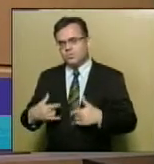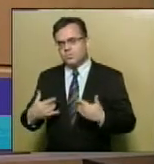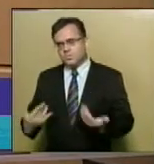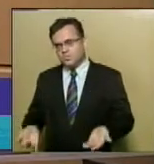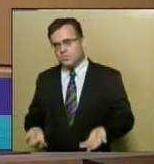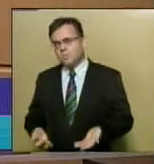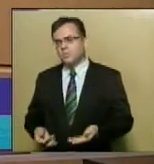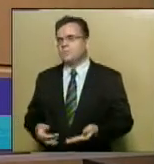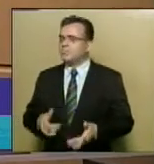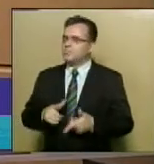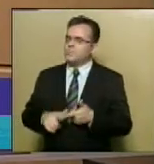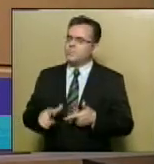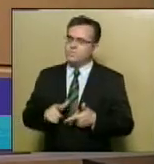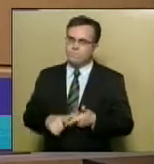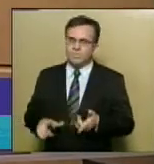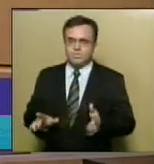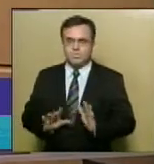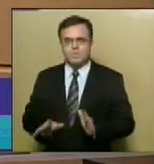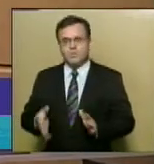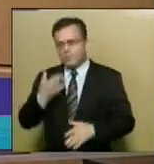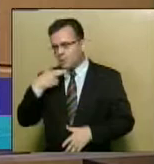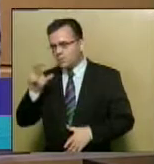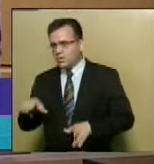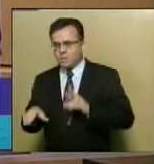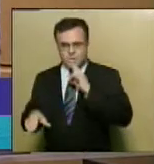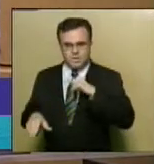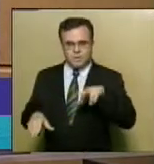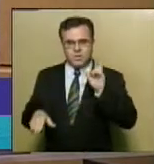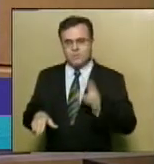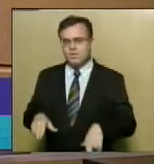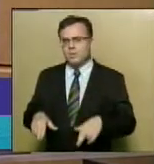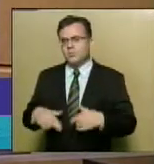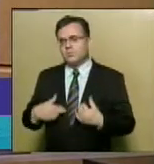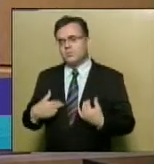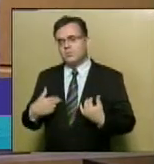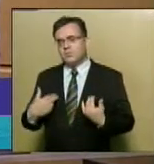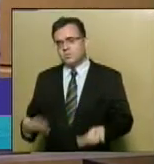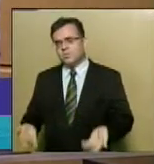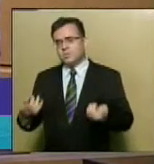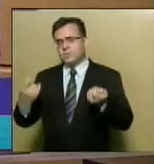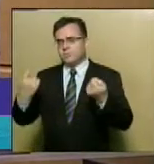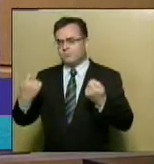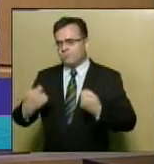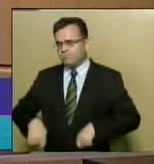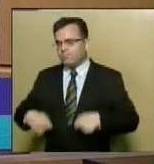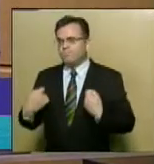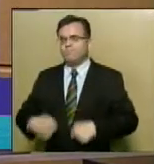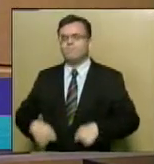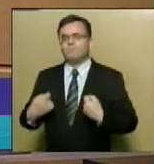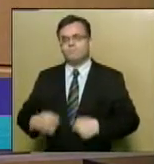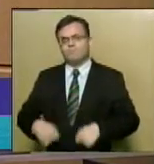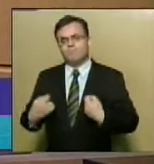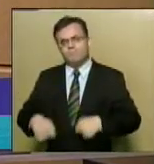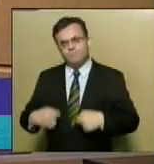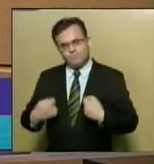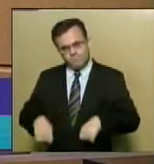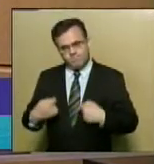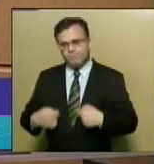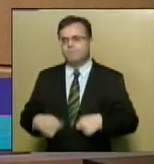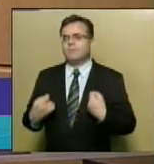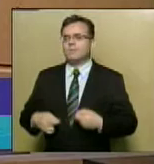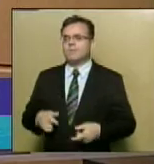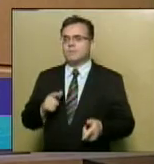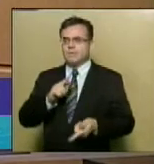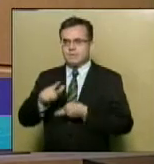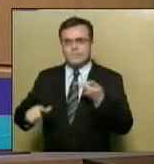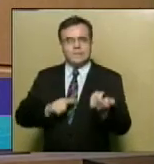partidarismo, sem dizer quem tem razão, quem não tem, enfim, há uma necessidade enorme no final desta greve,